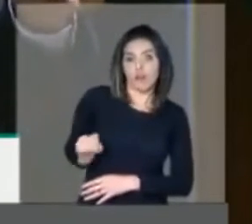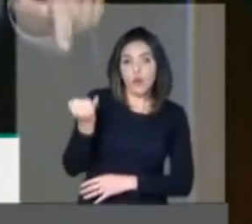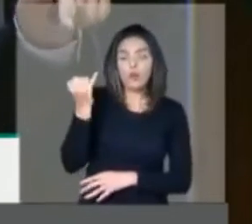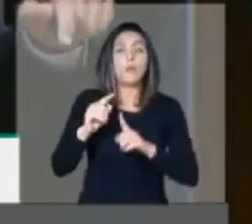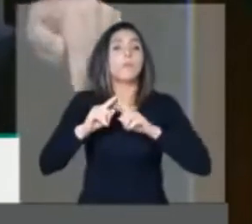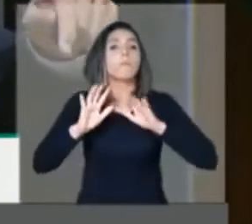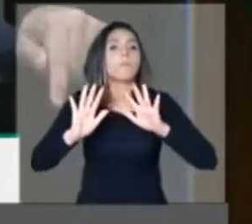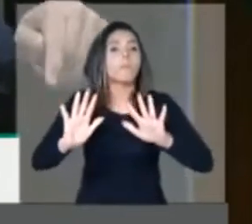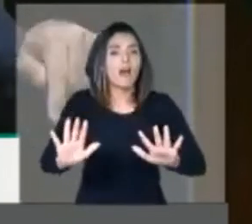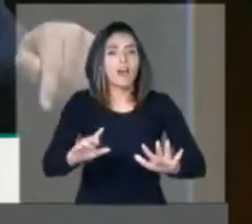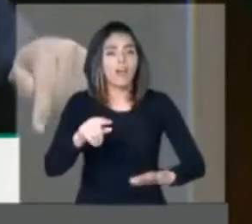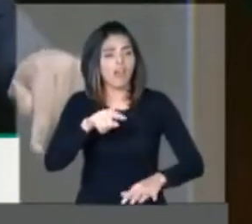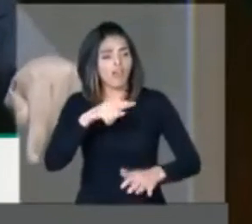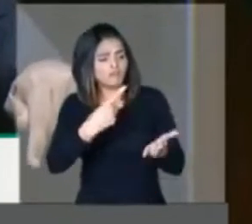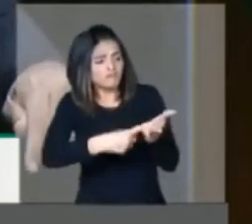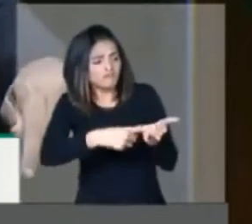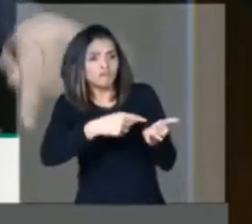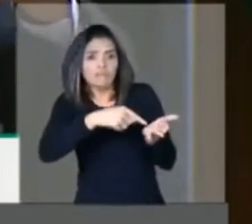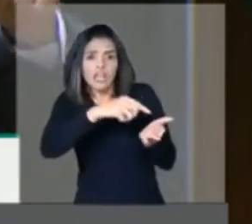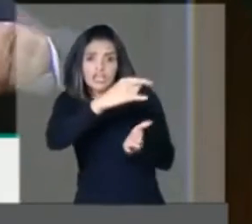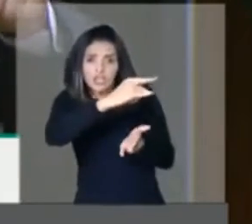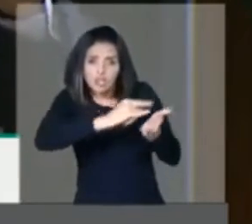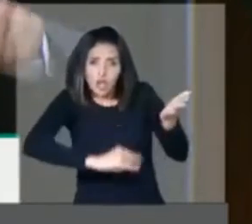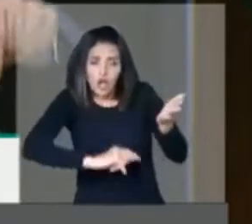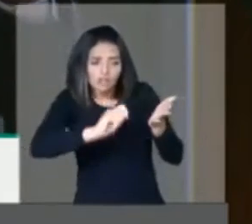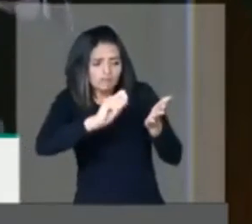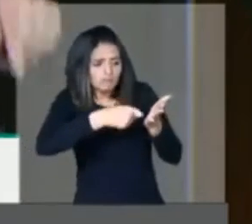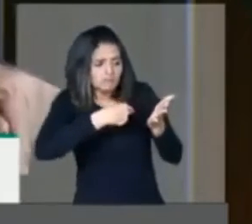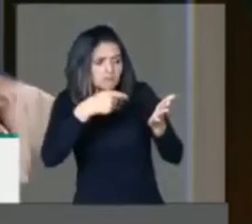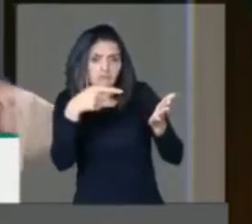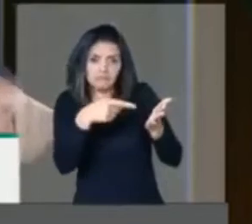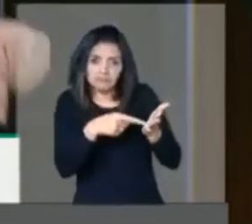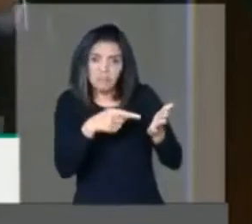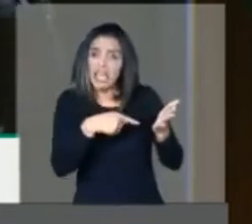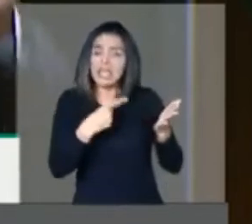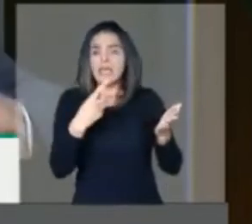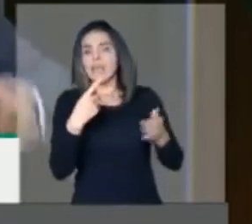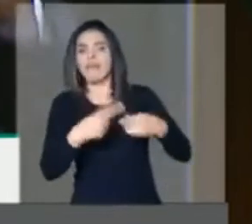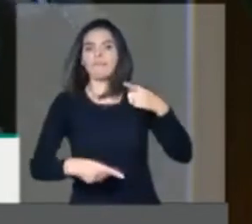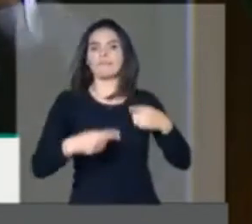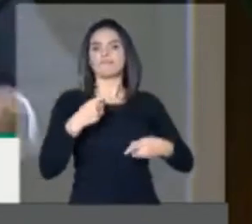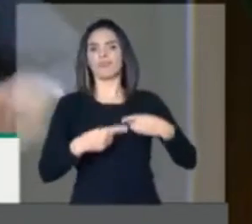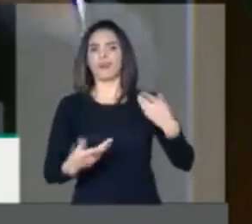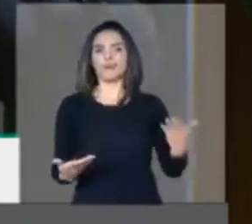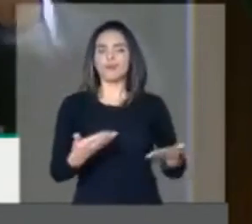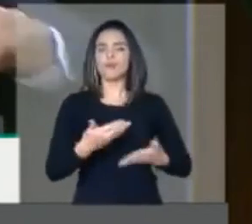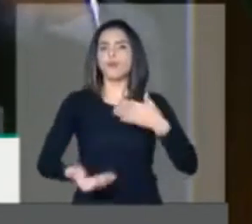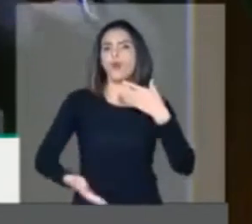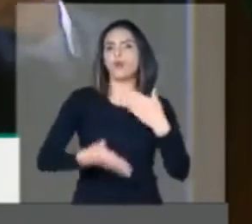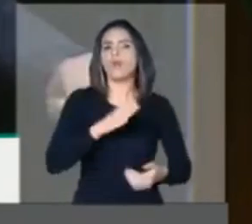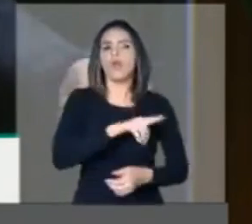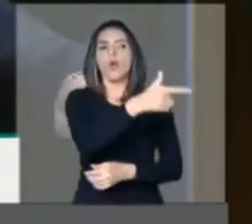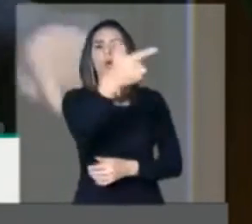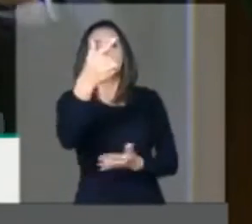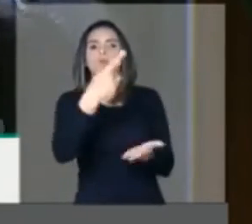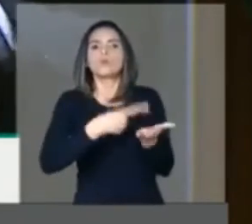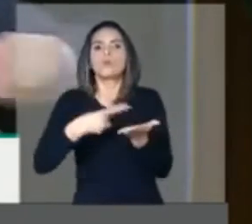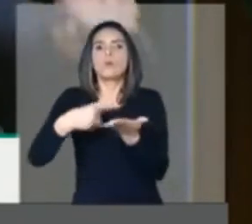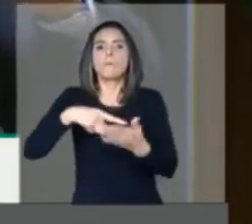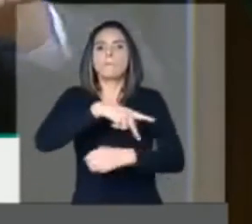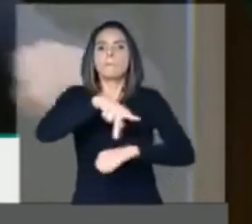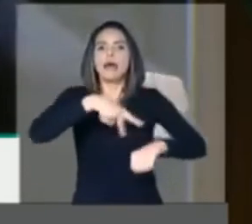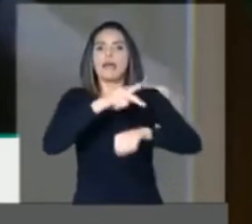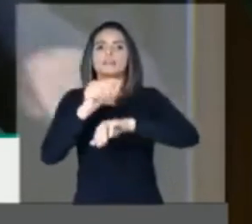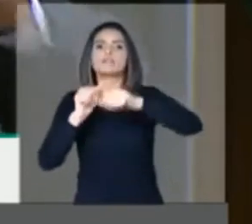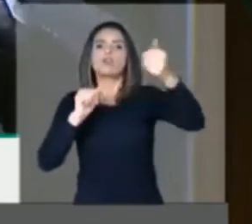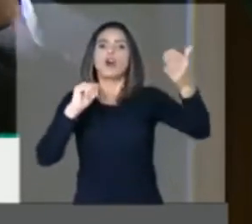essas restrições nós vamos ficar impedidos de qualquer outro acordo com